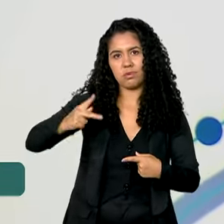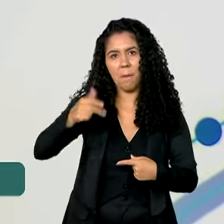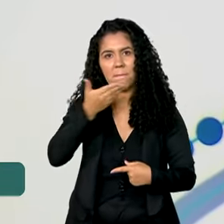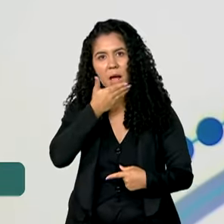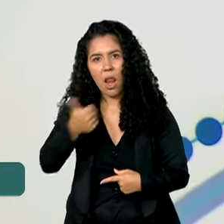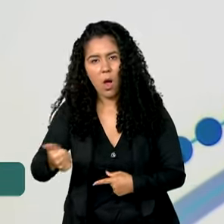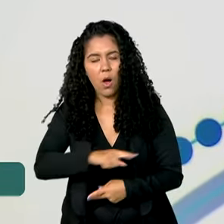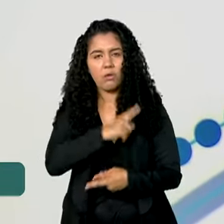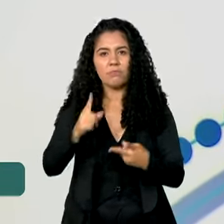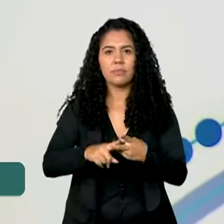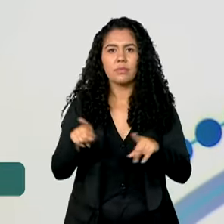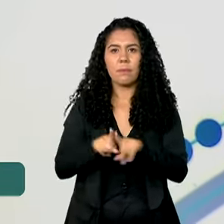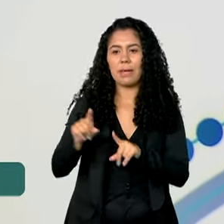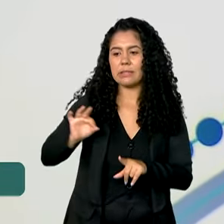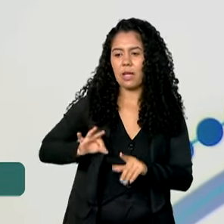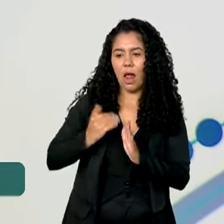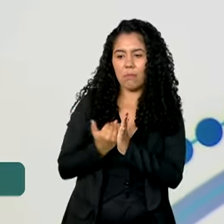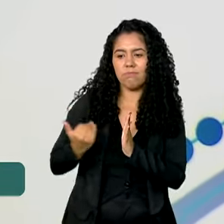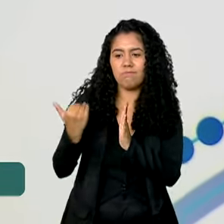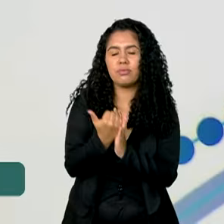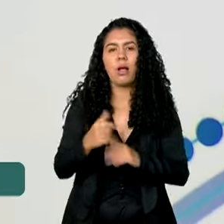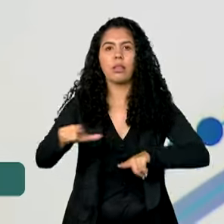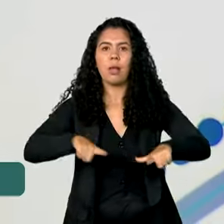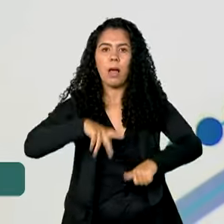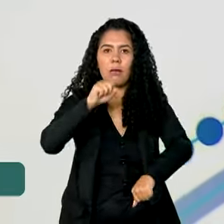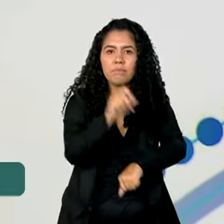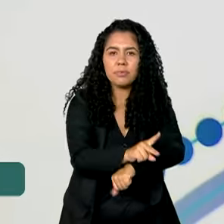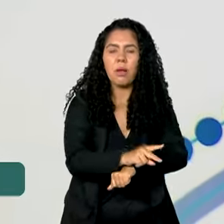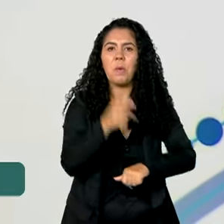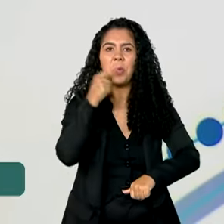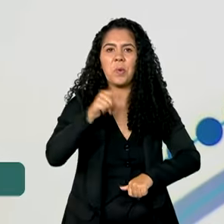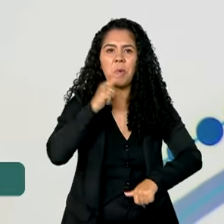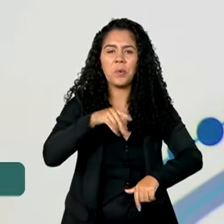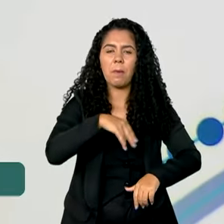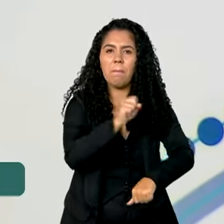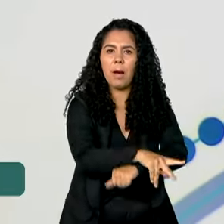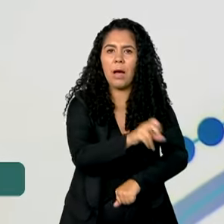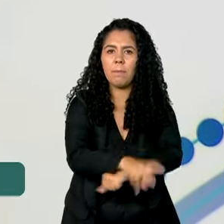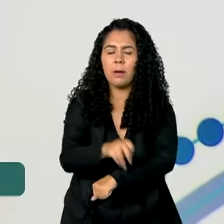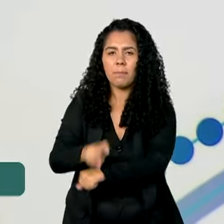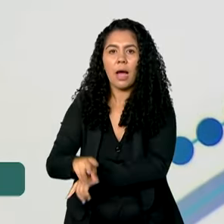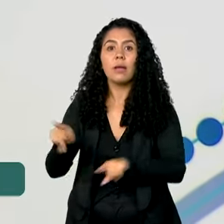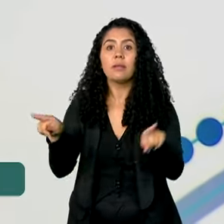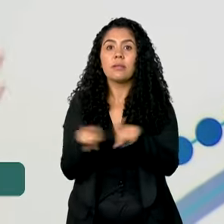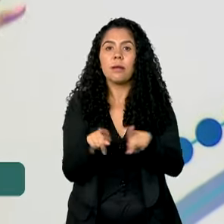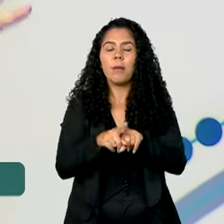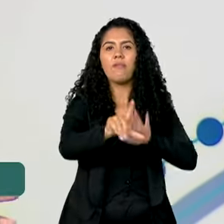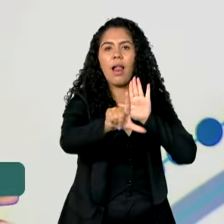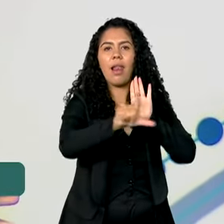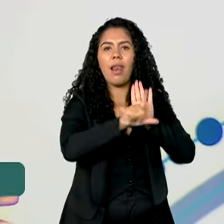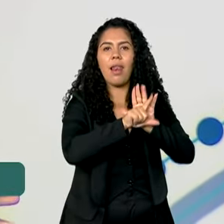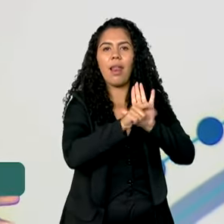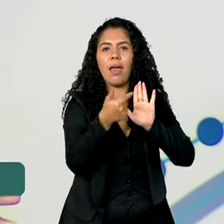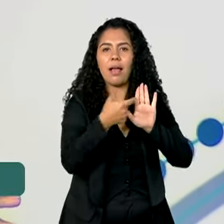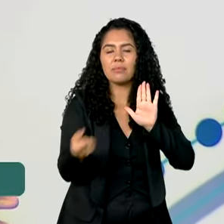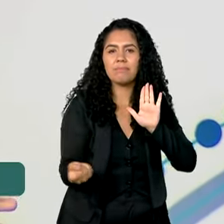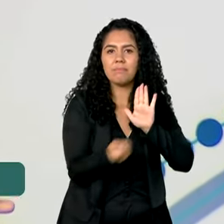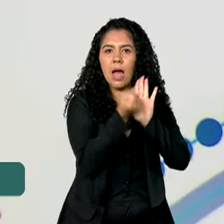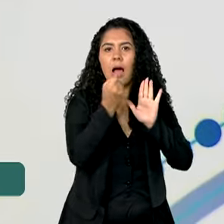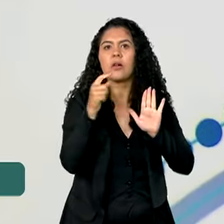cresceu, emprego cresceu e a nova lei do marco de garantia, de rubrete.